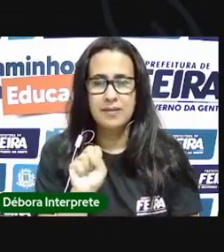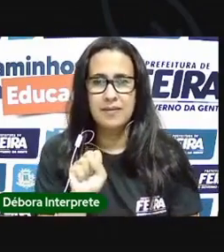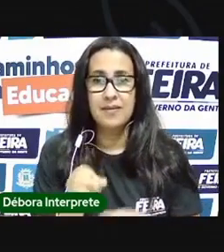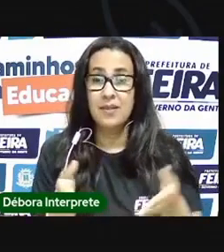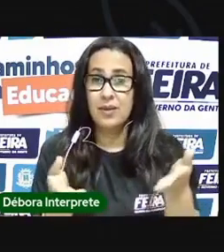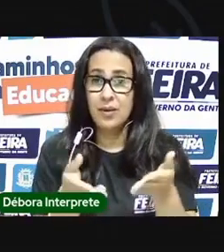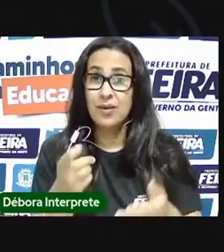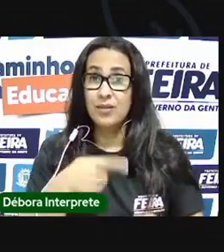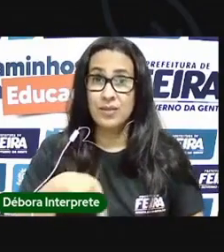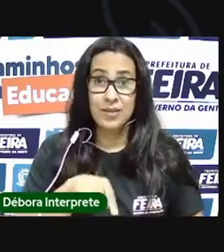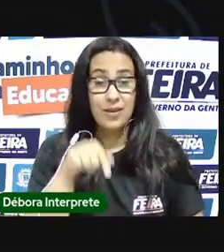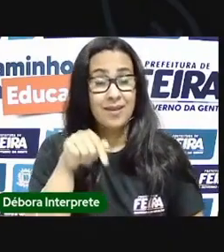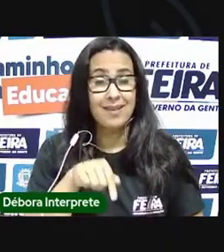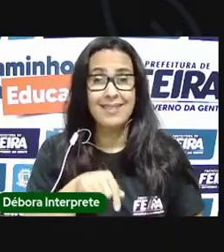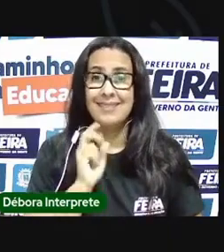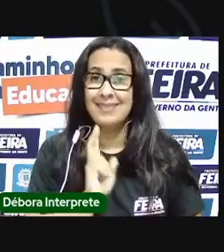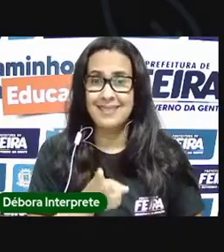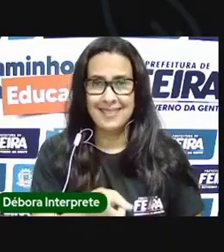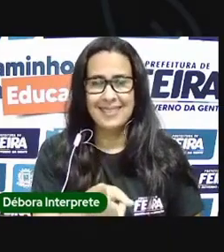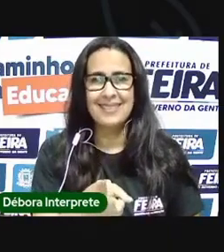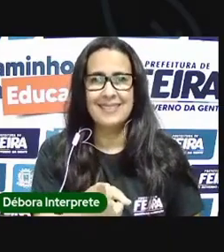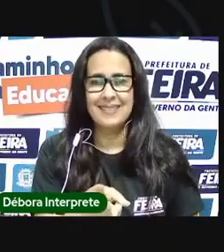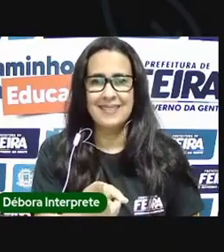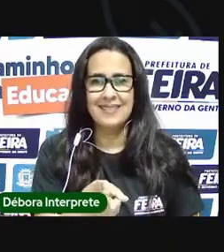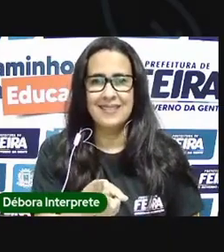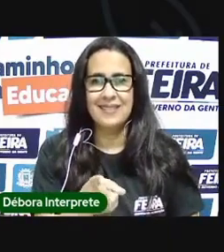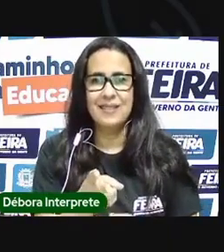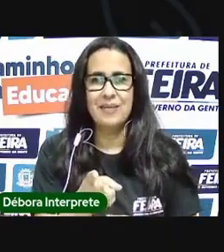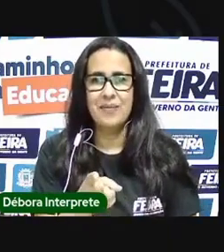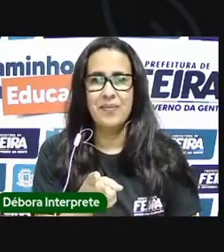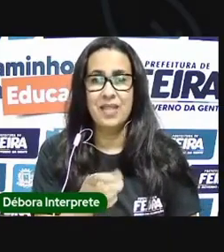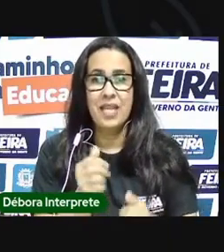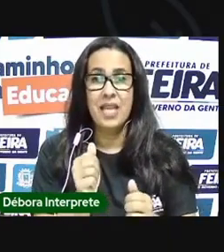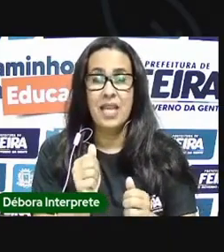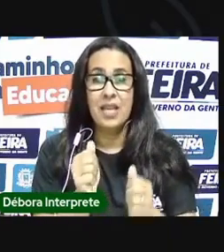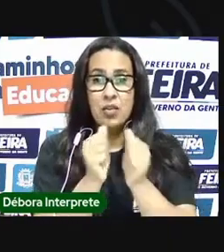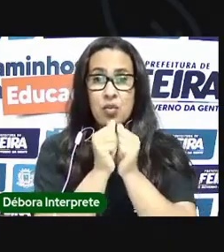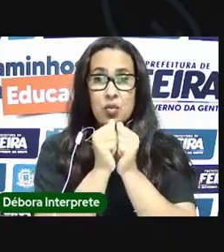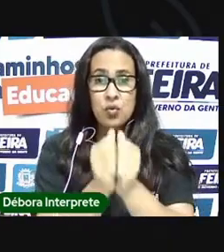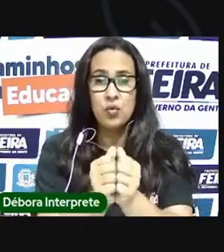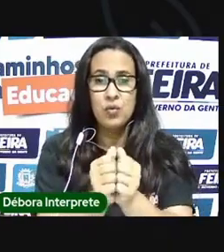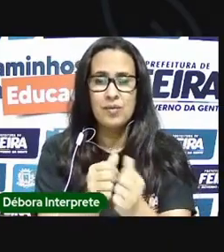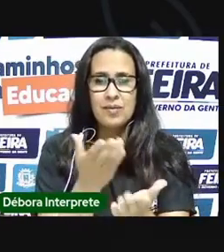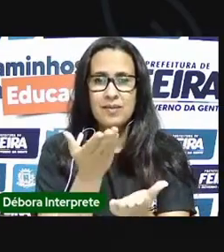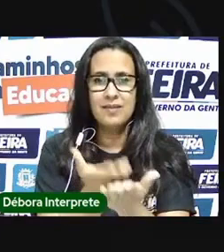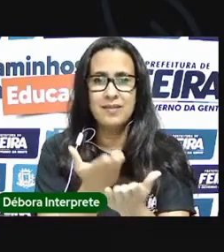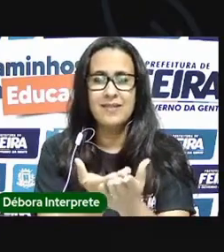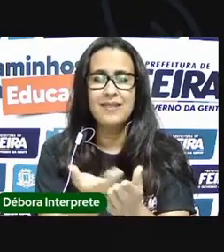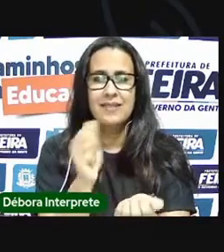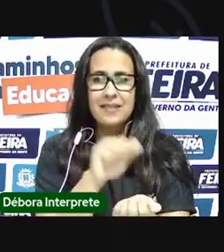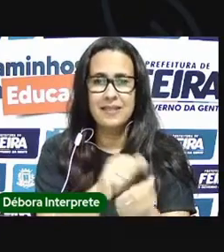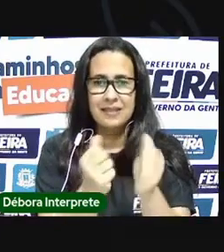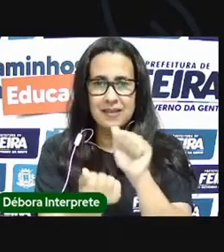nós nos encontraremos sempre para este encontro com a arte. Vai falar-nos um pouco